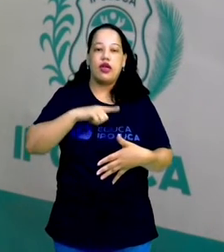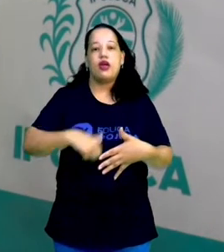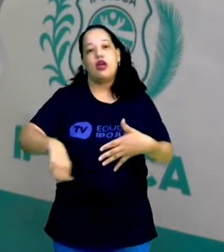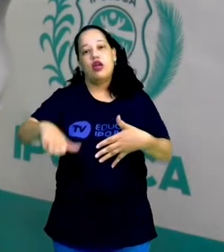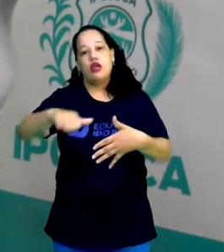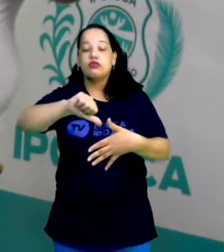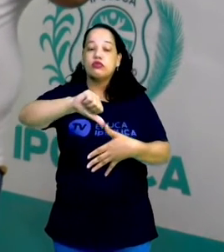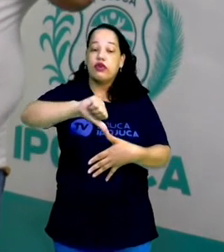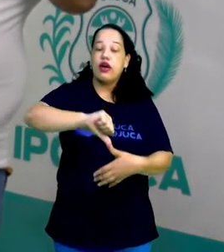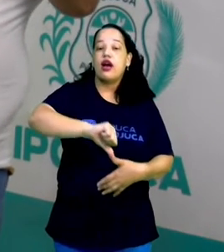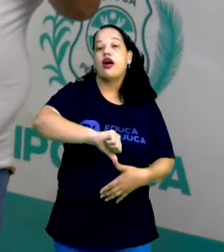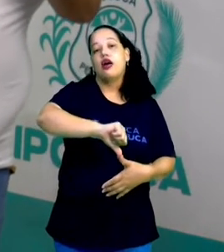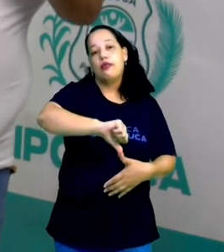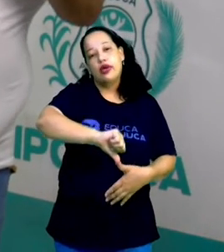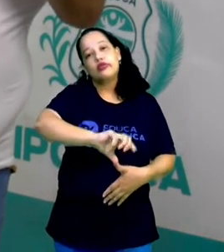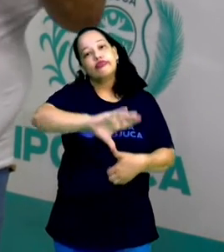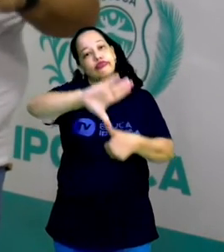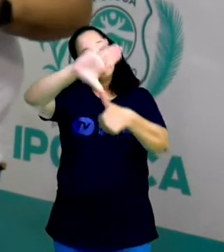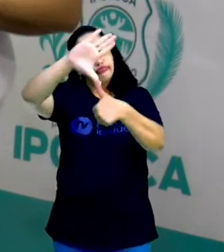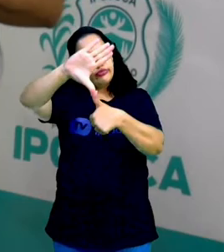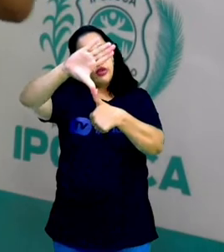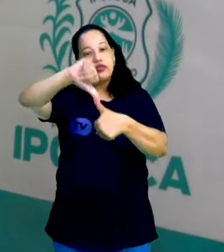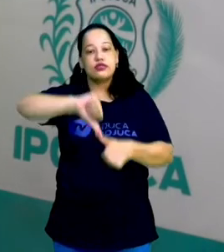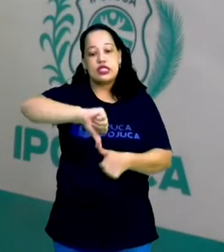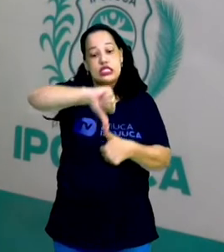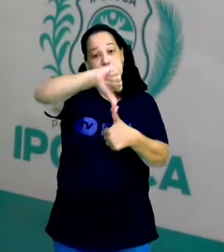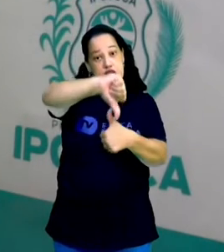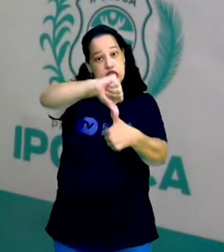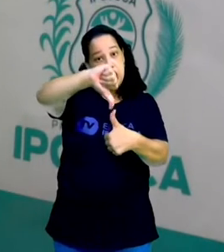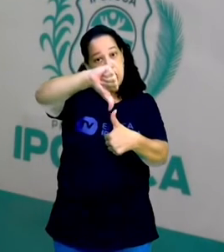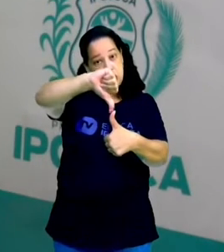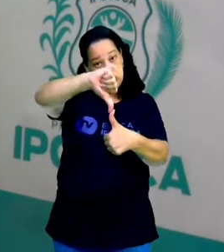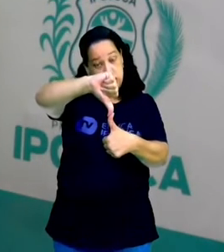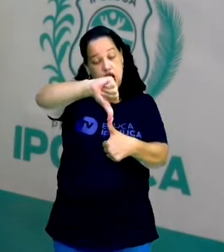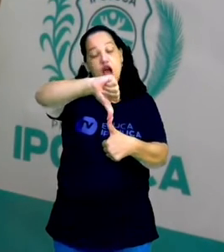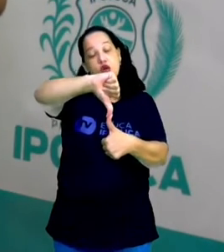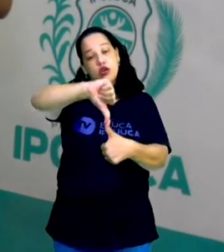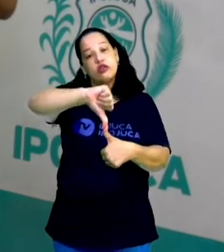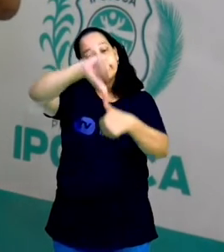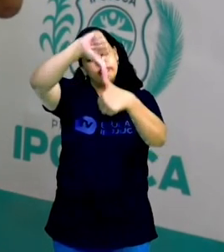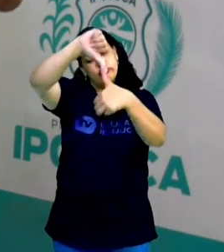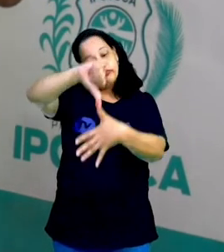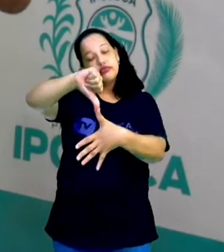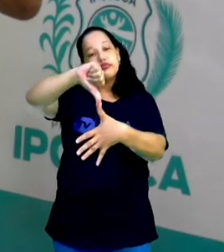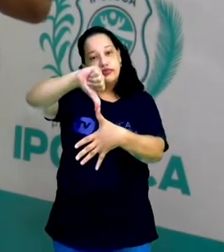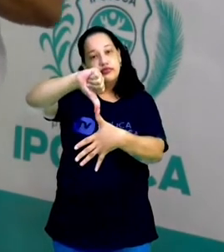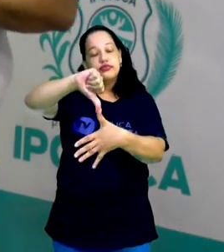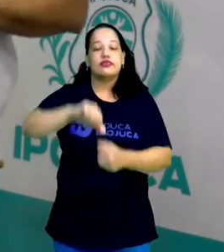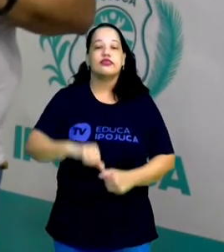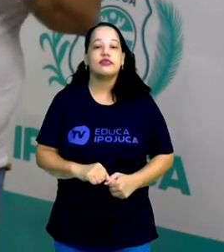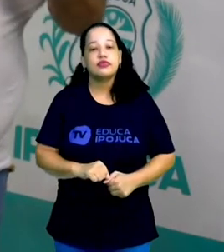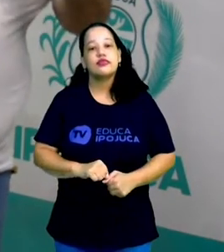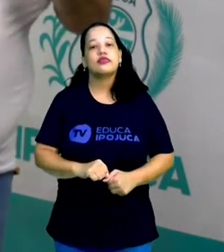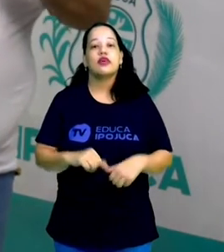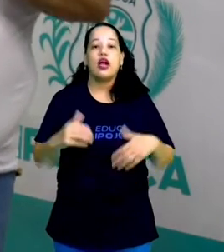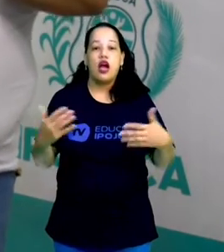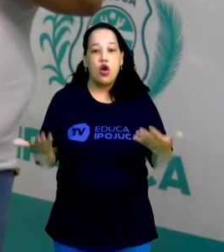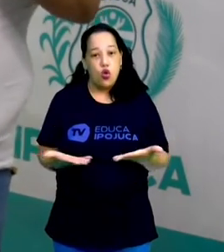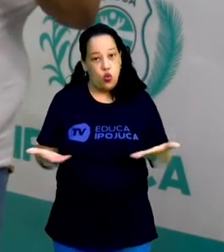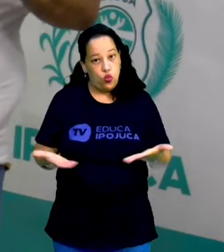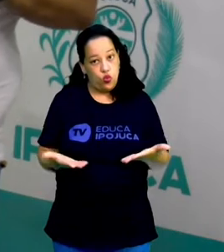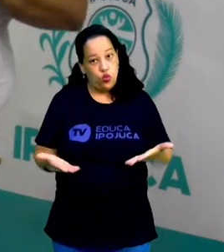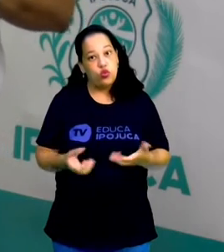do Norte, América Central e América do Sul. A gente vai falar um pouquinho dos